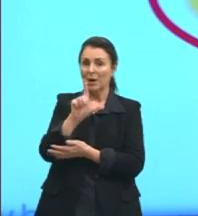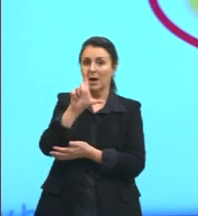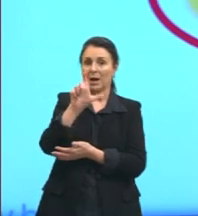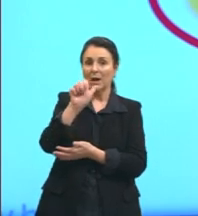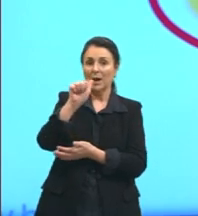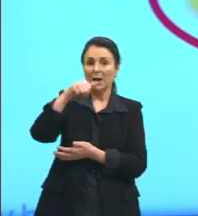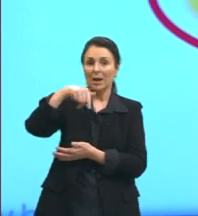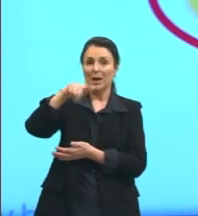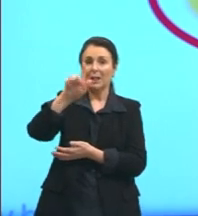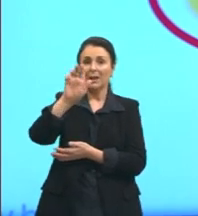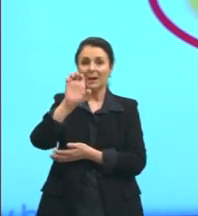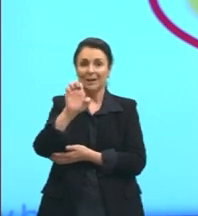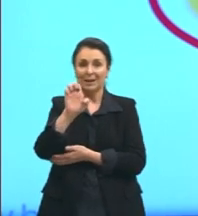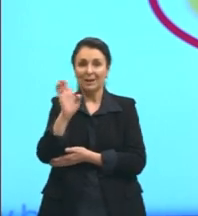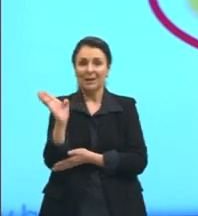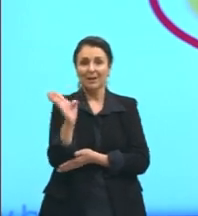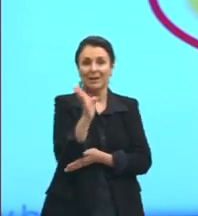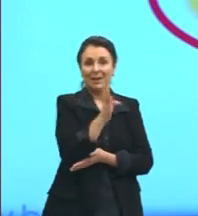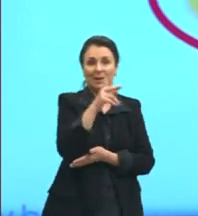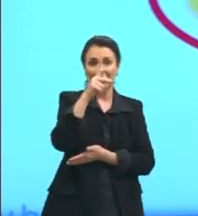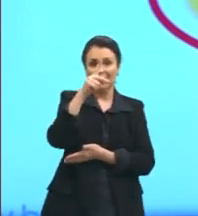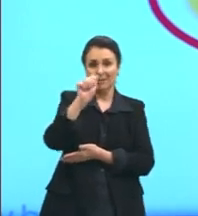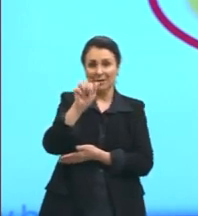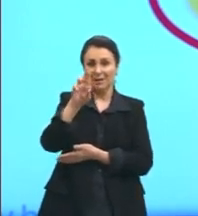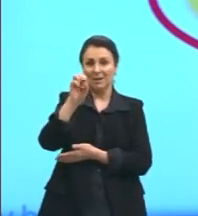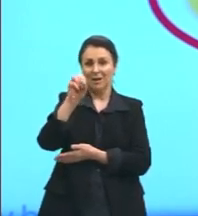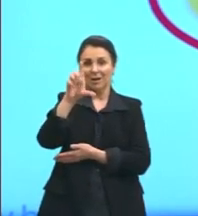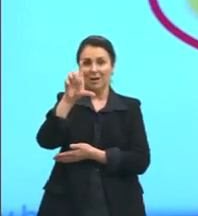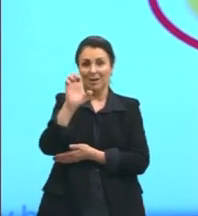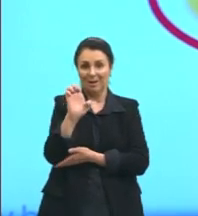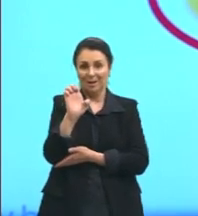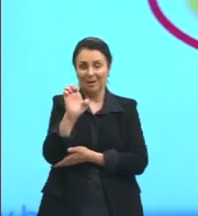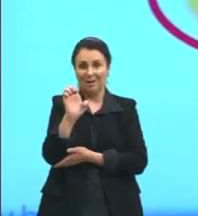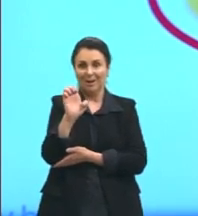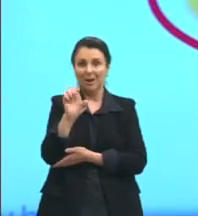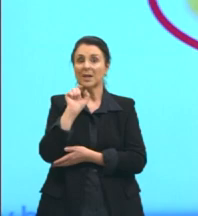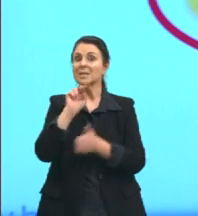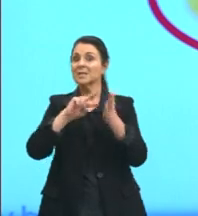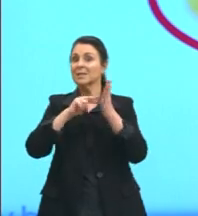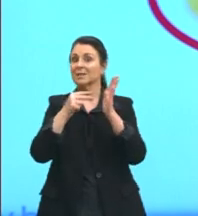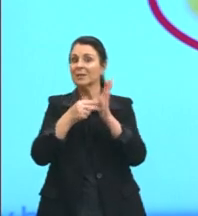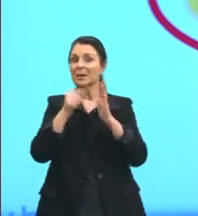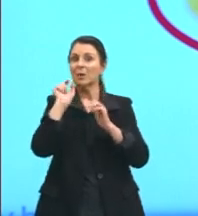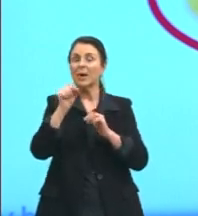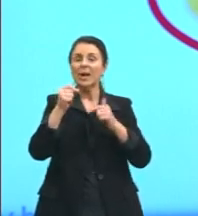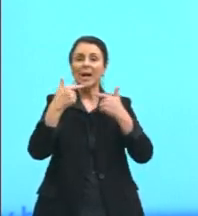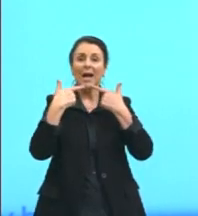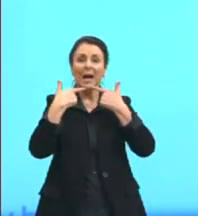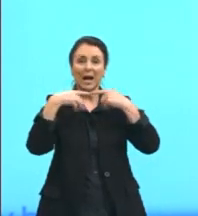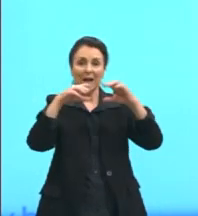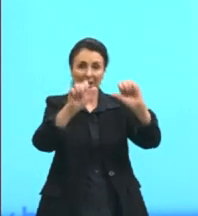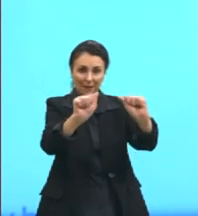e parole. Que nada mais é que língua e fala.